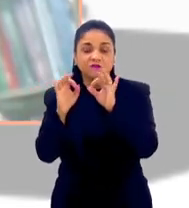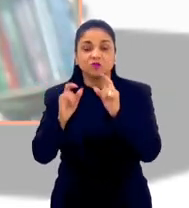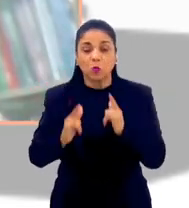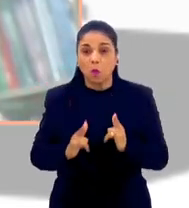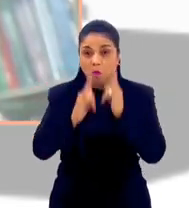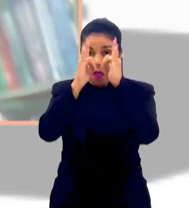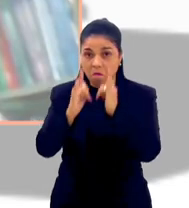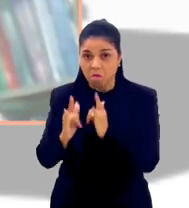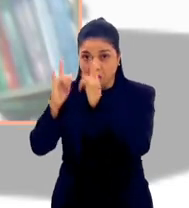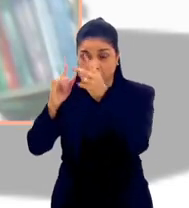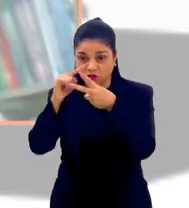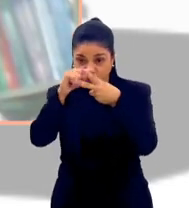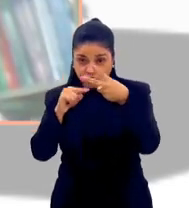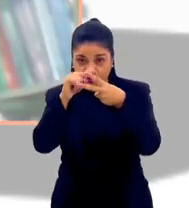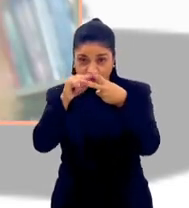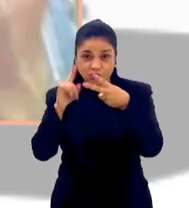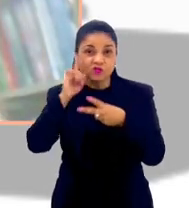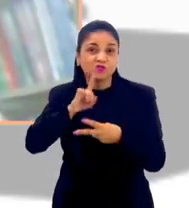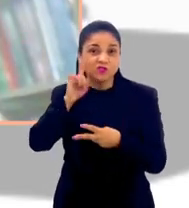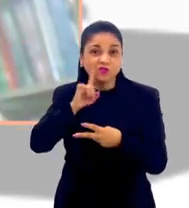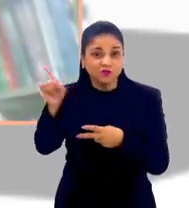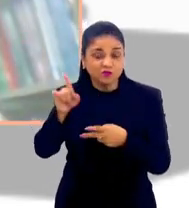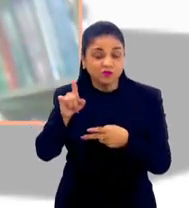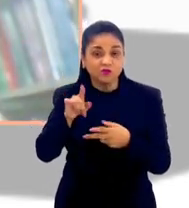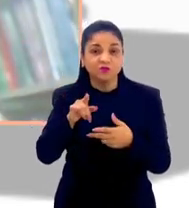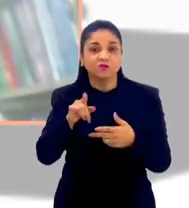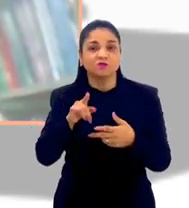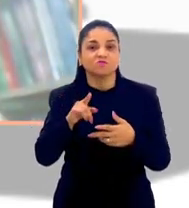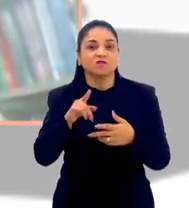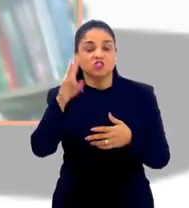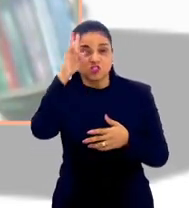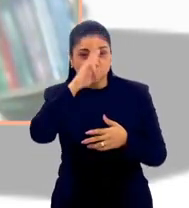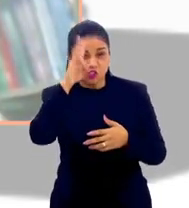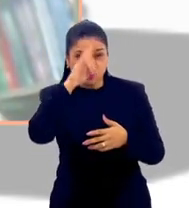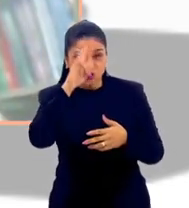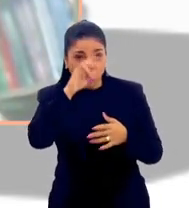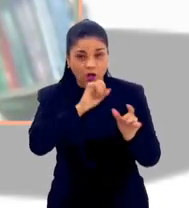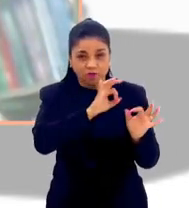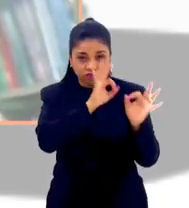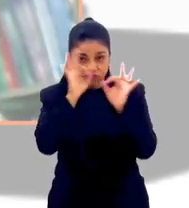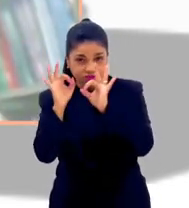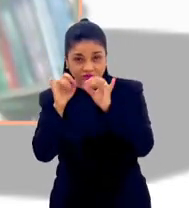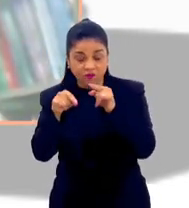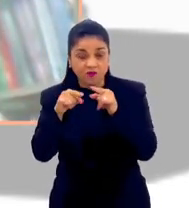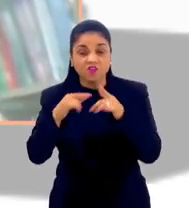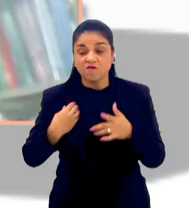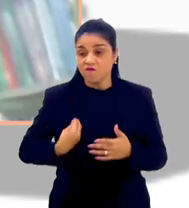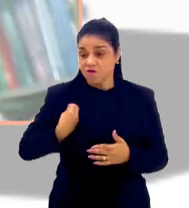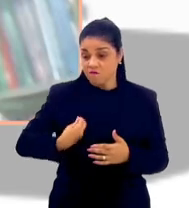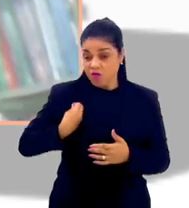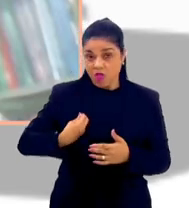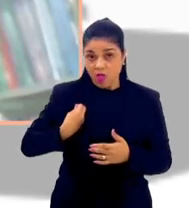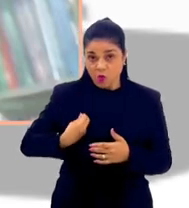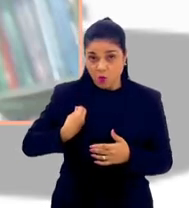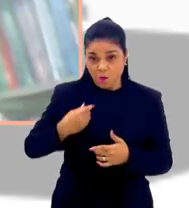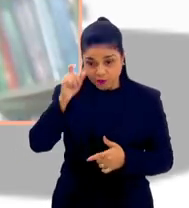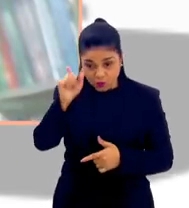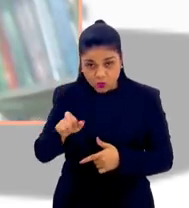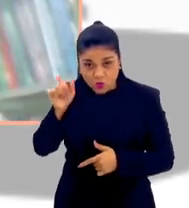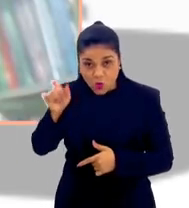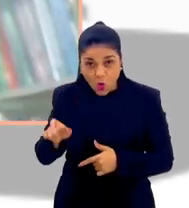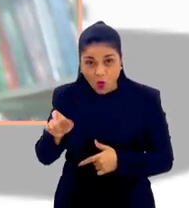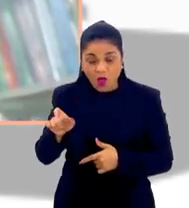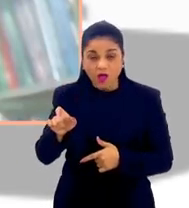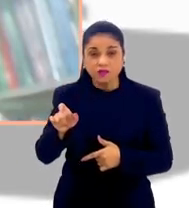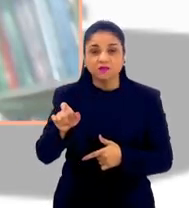Trade Center. Tem um documentário que fala com pessoas que sobreviveram ao World Trade Center. E de